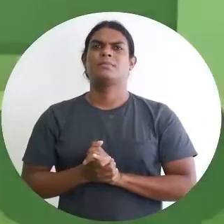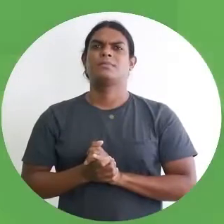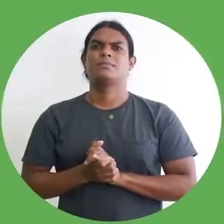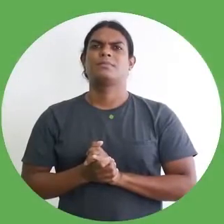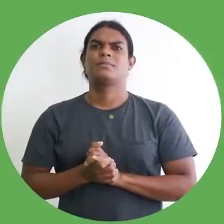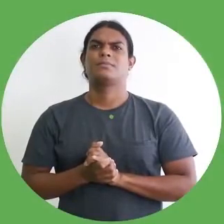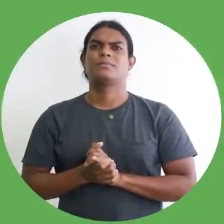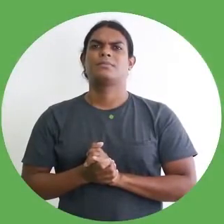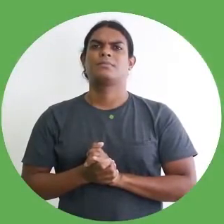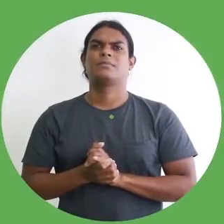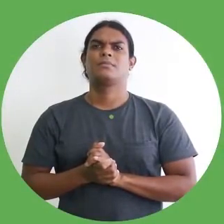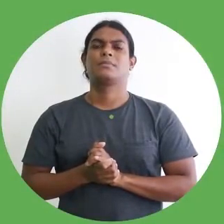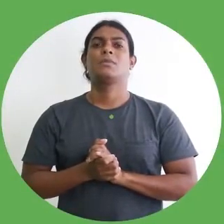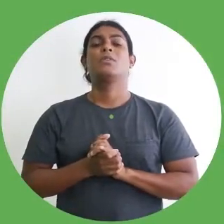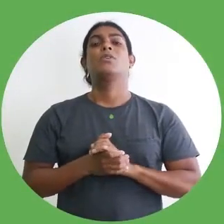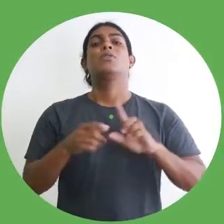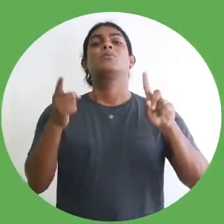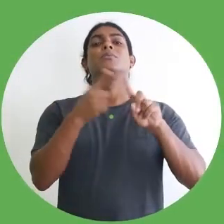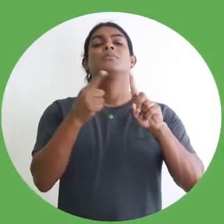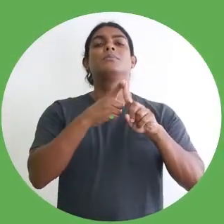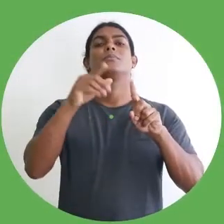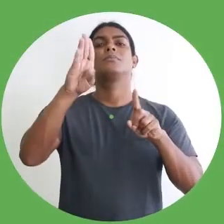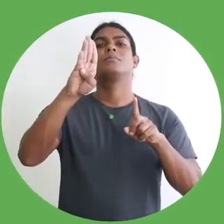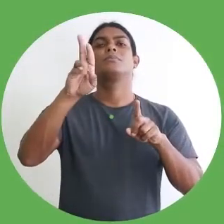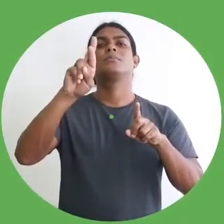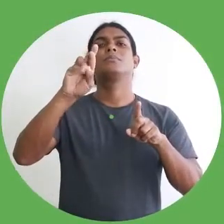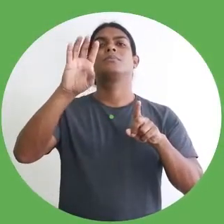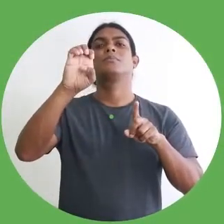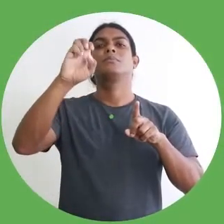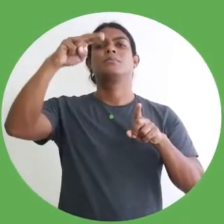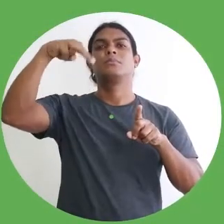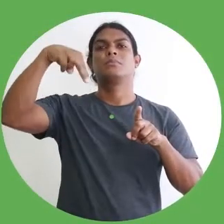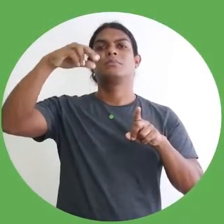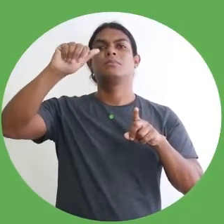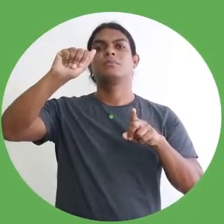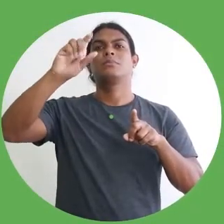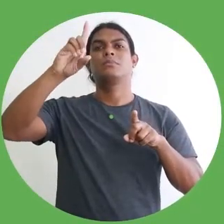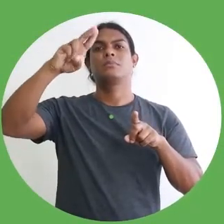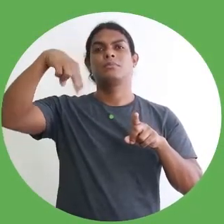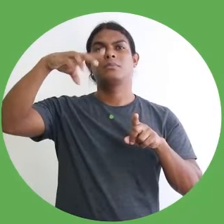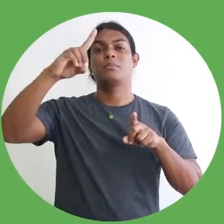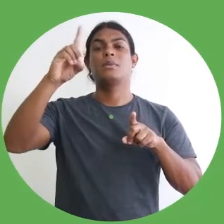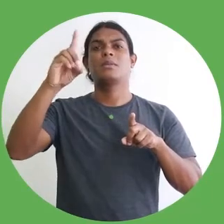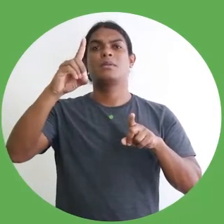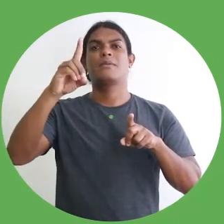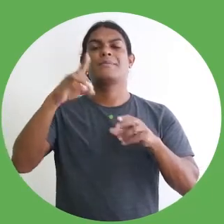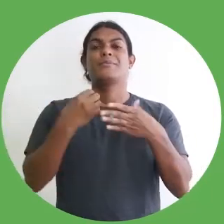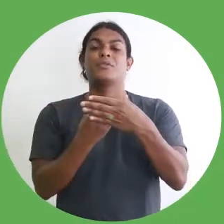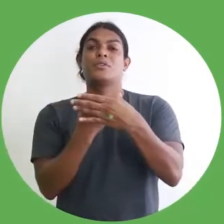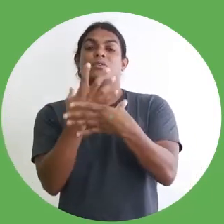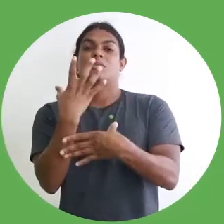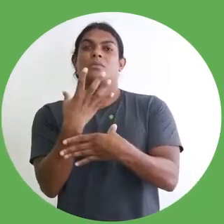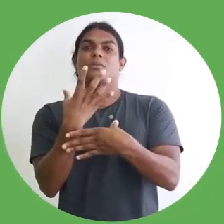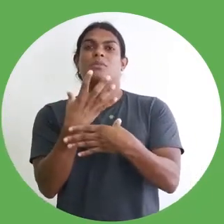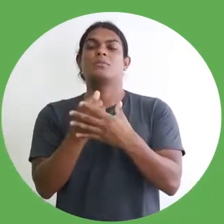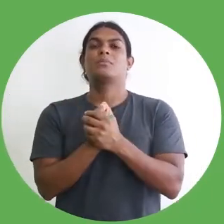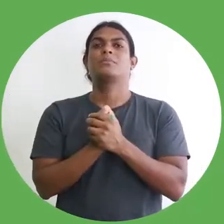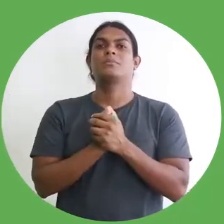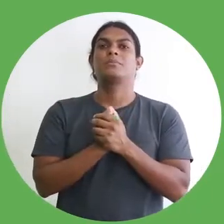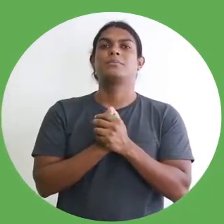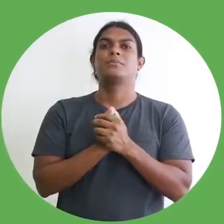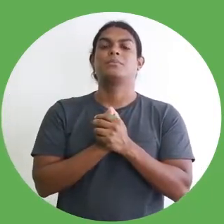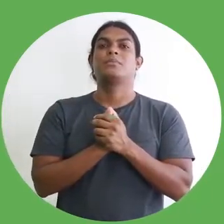O Instituto Ricardo Brenan, como você pode ver aí nesse próximo slide, ele foi fundado pelo co-senador e empresário Ricardo Brenan.